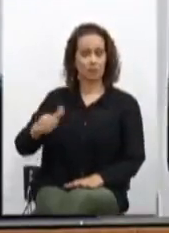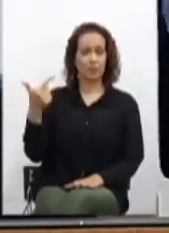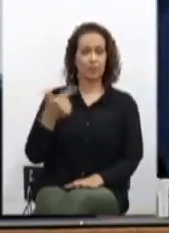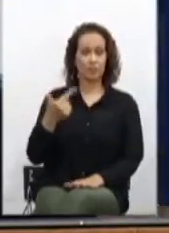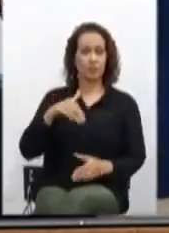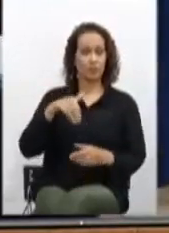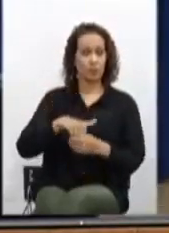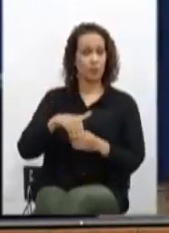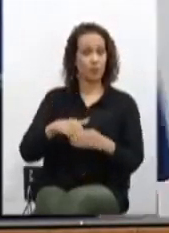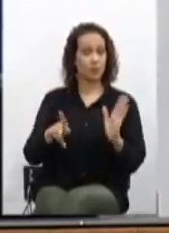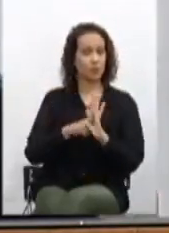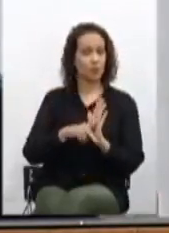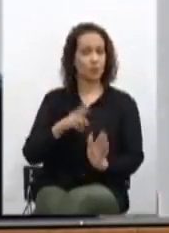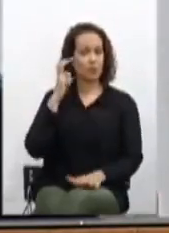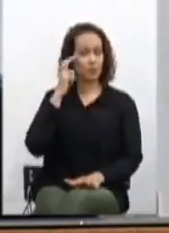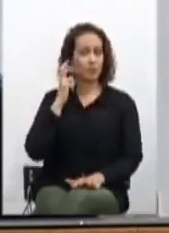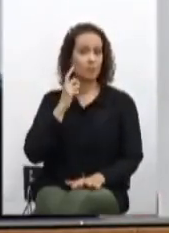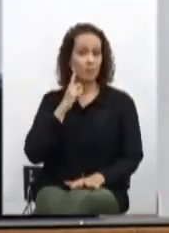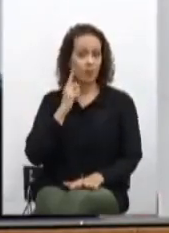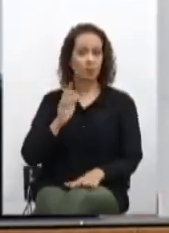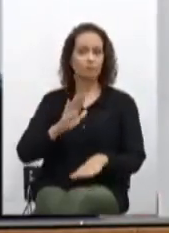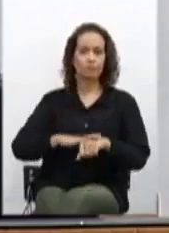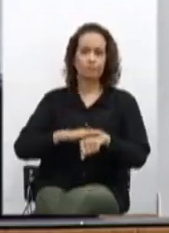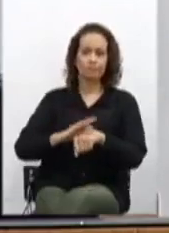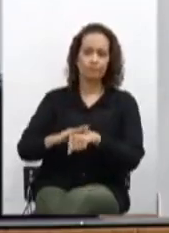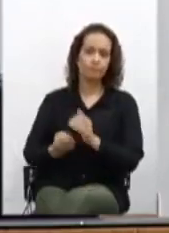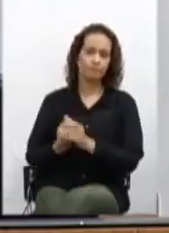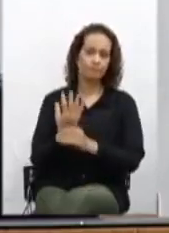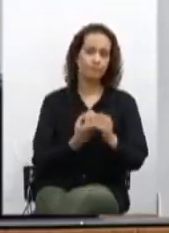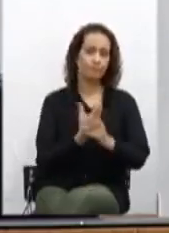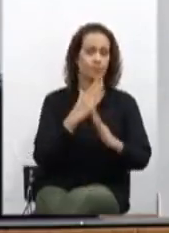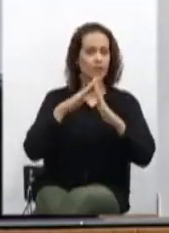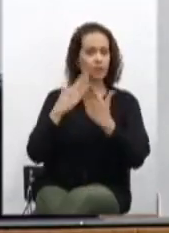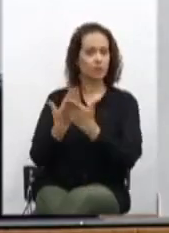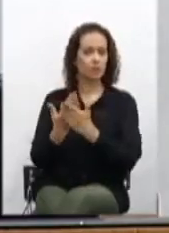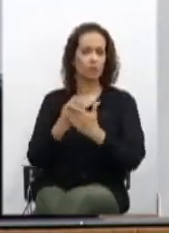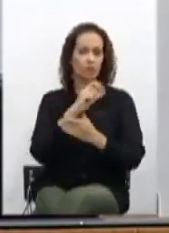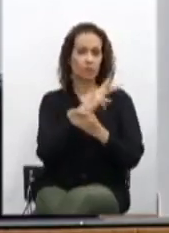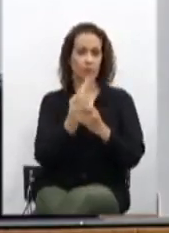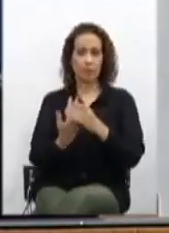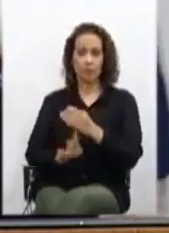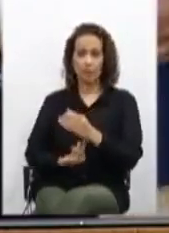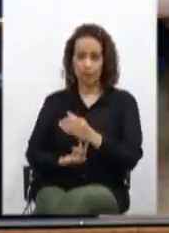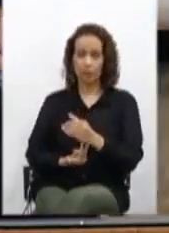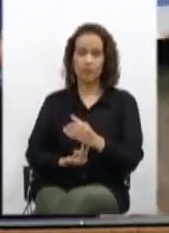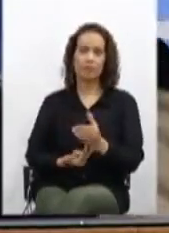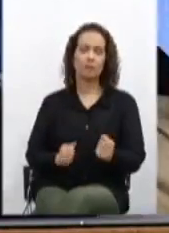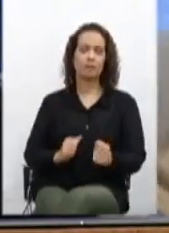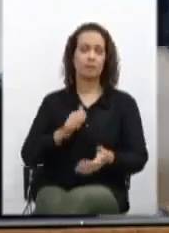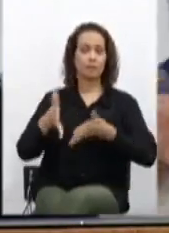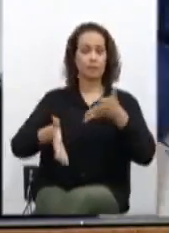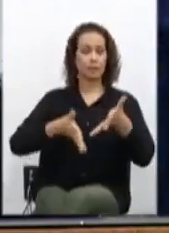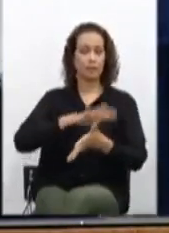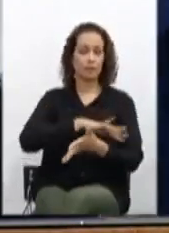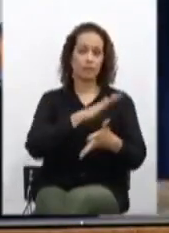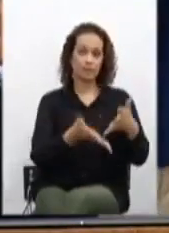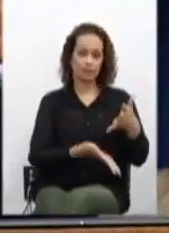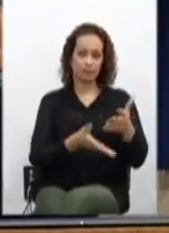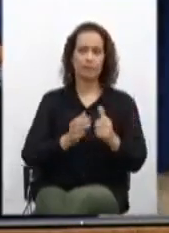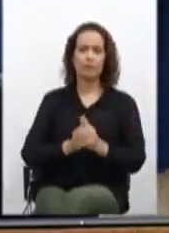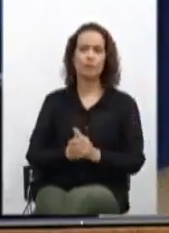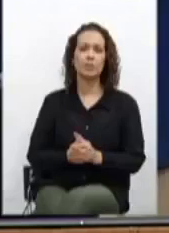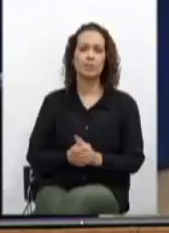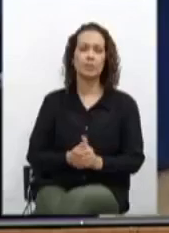deputado Zé Guilherme. Ele cria as escolas bilíngues em libras e português na rede pública estadual de